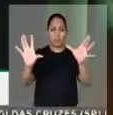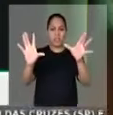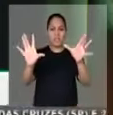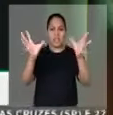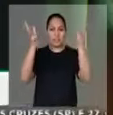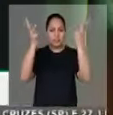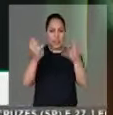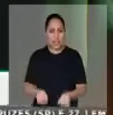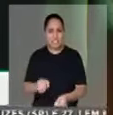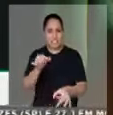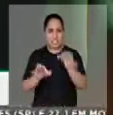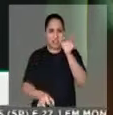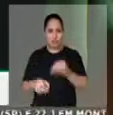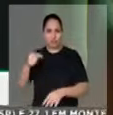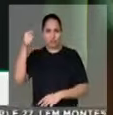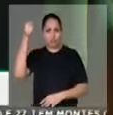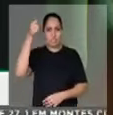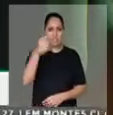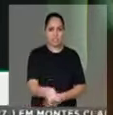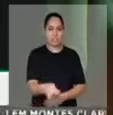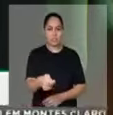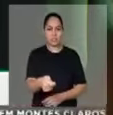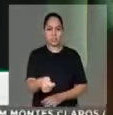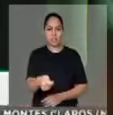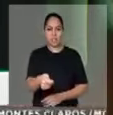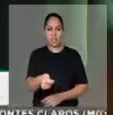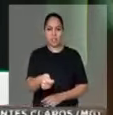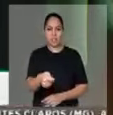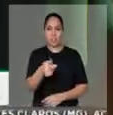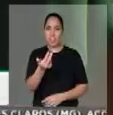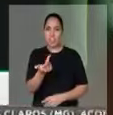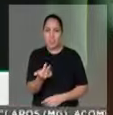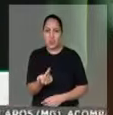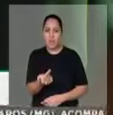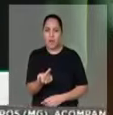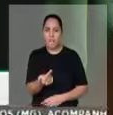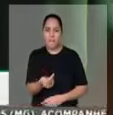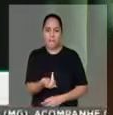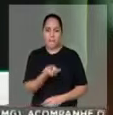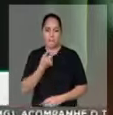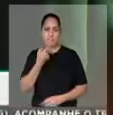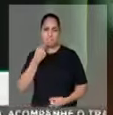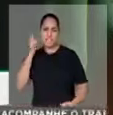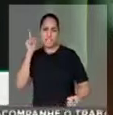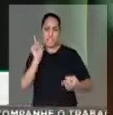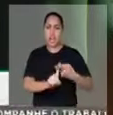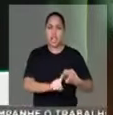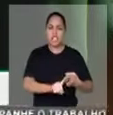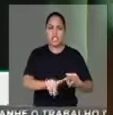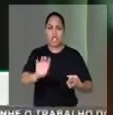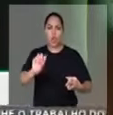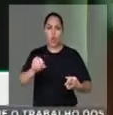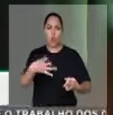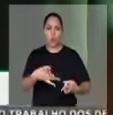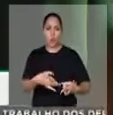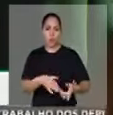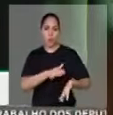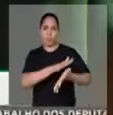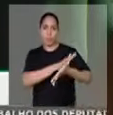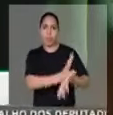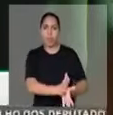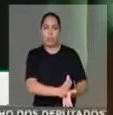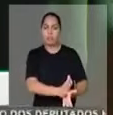como medidas de justiça atitudes de vingança ou de justiçamento tem a sua democracia numa crise